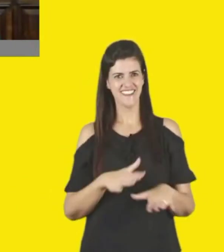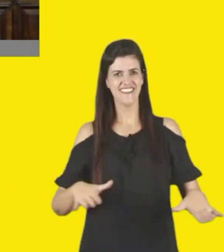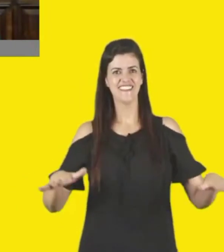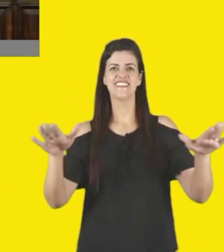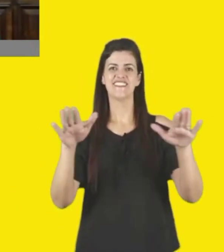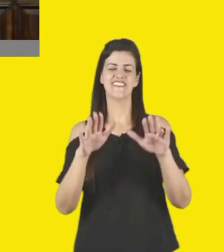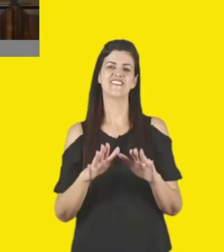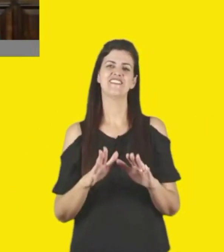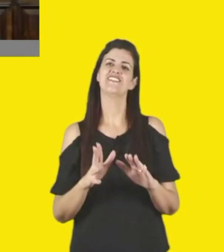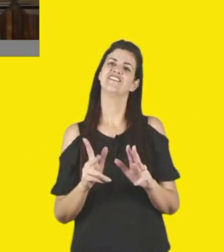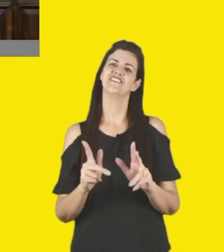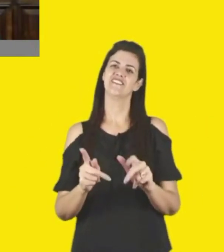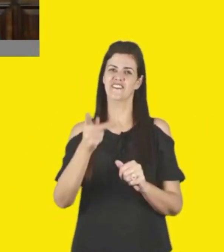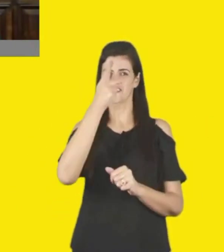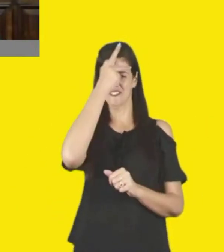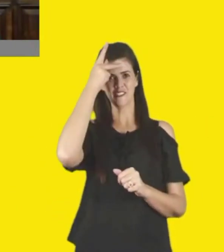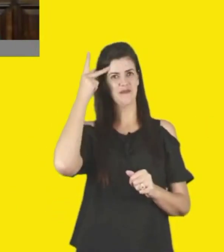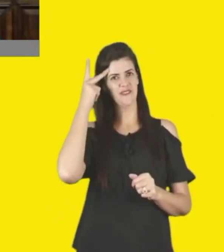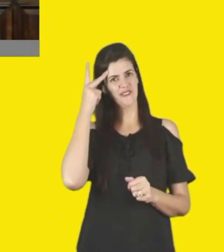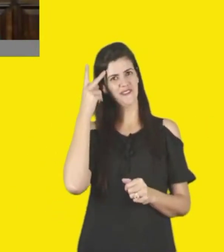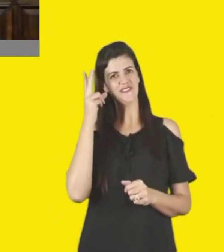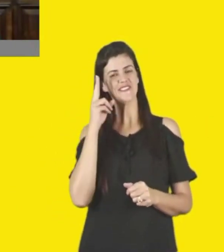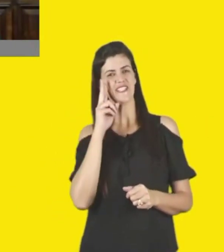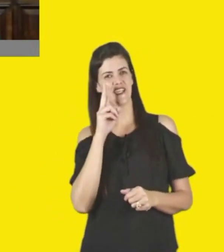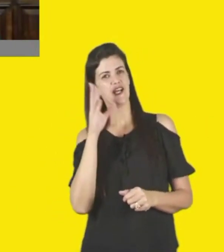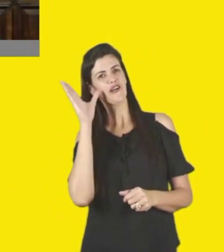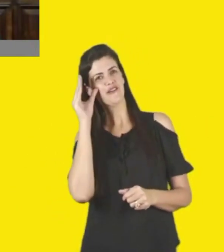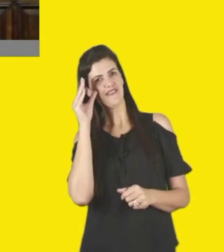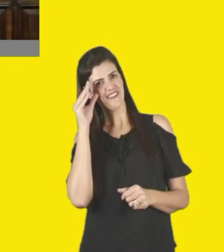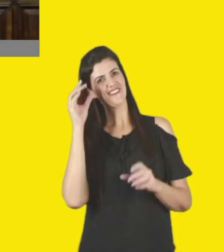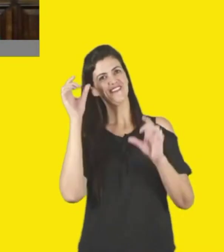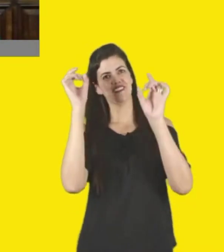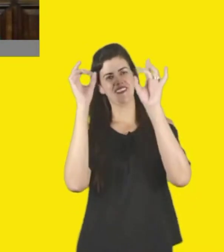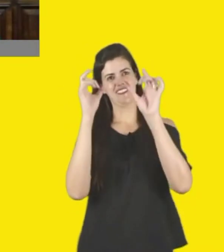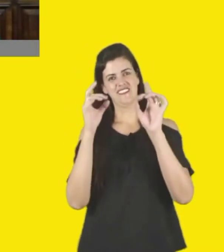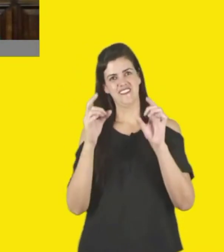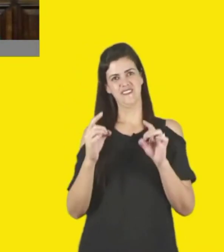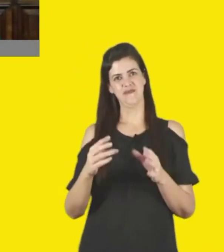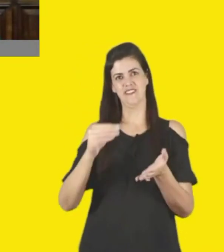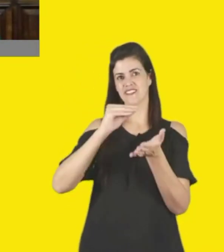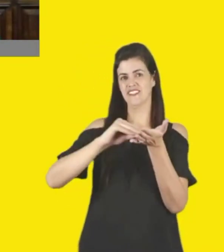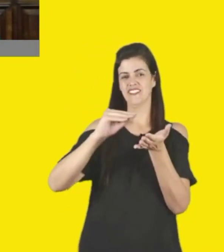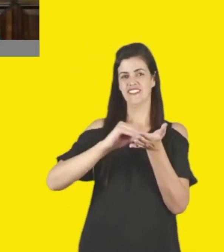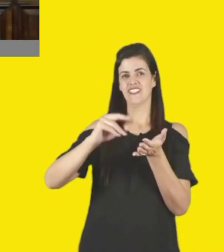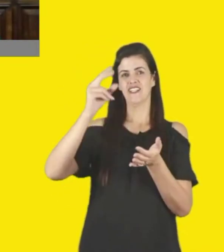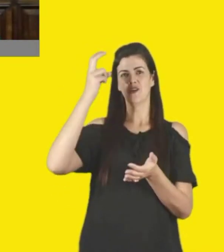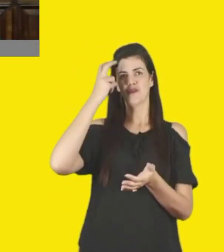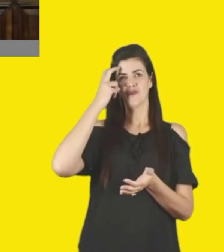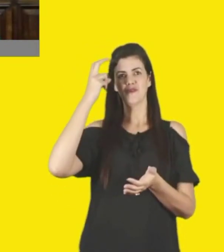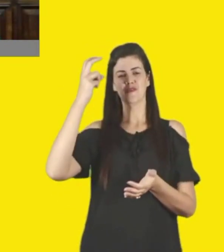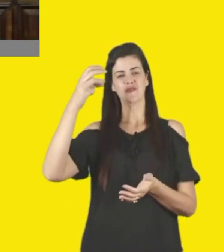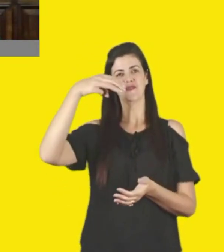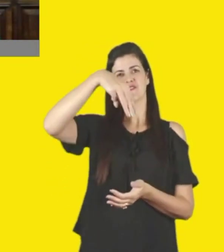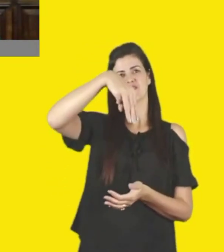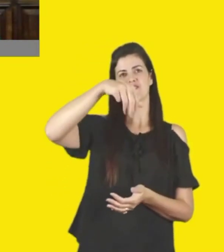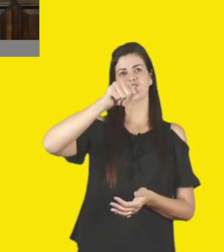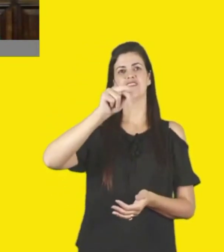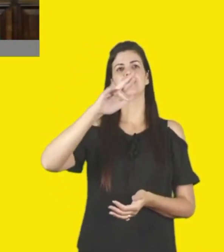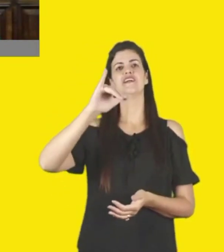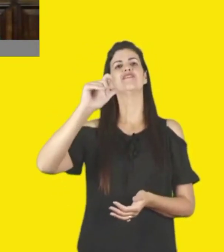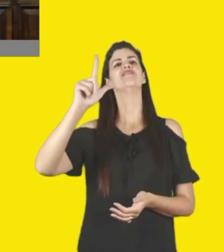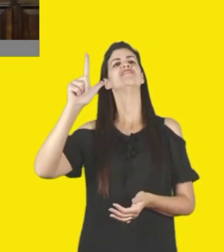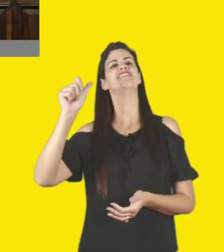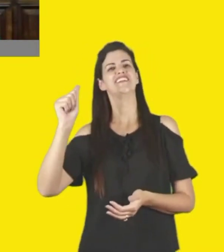todas as pessoas que nos acompanharam. Agradecemos, especialmente, a secretária da Cultura, Economia e Indústria Criativas do Estado de São